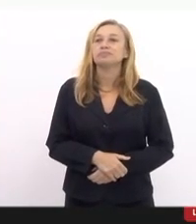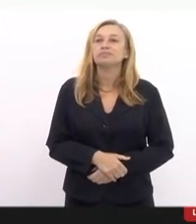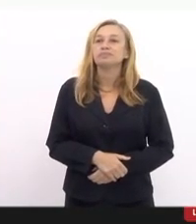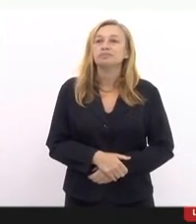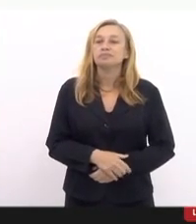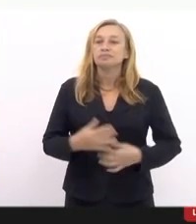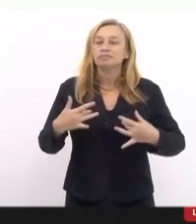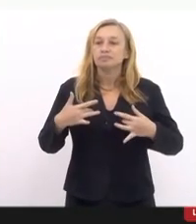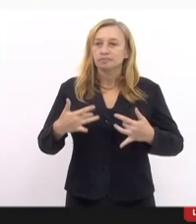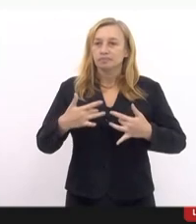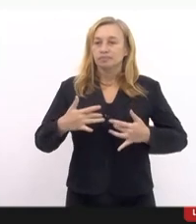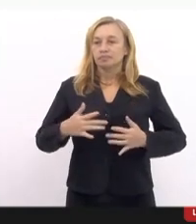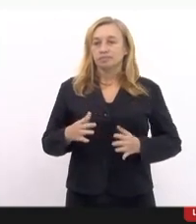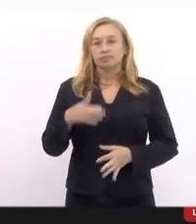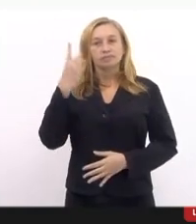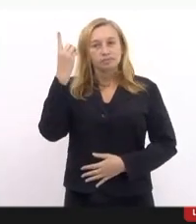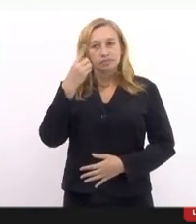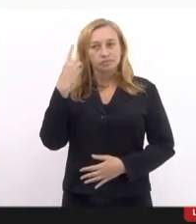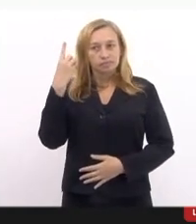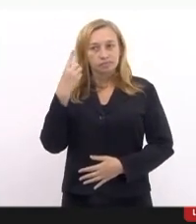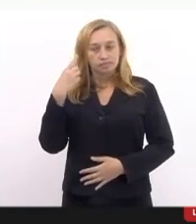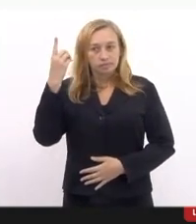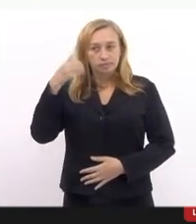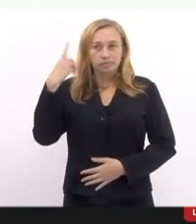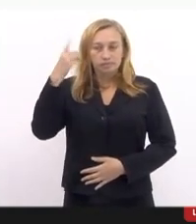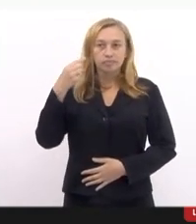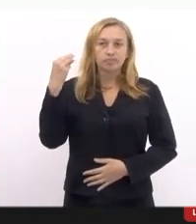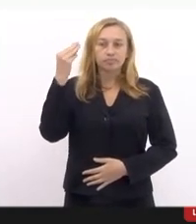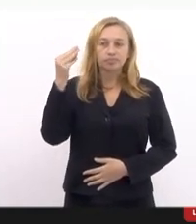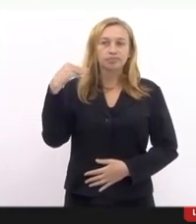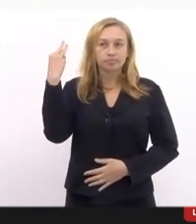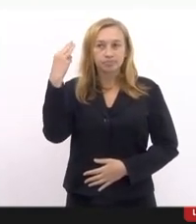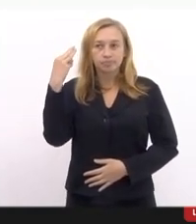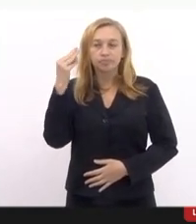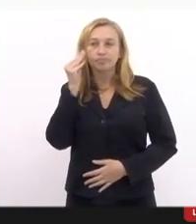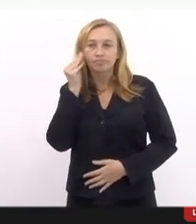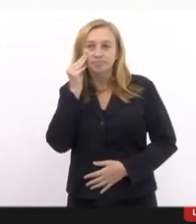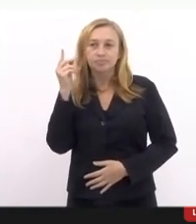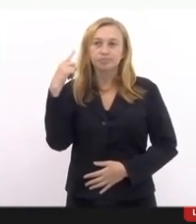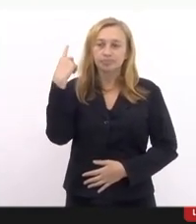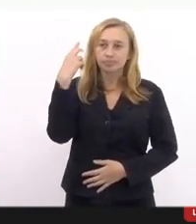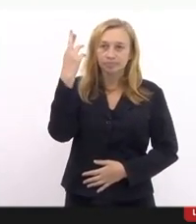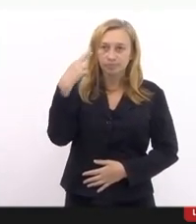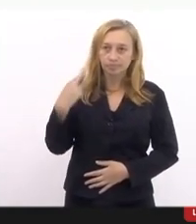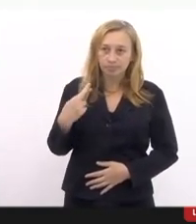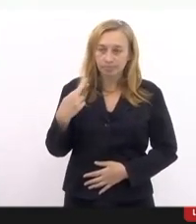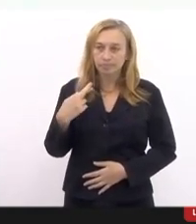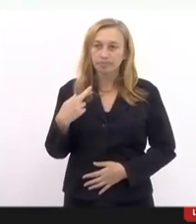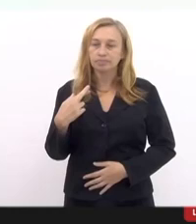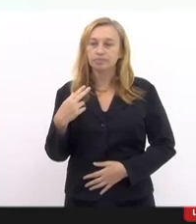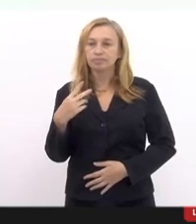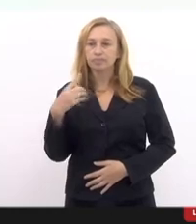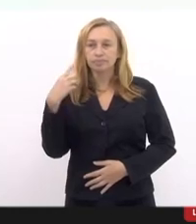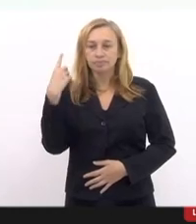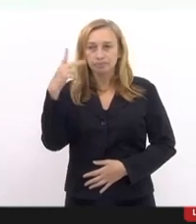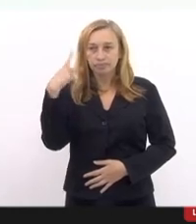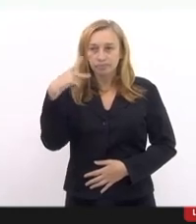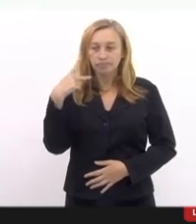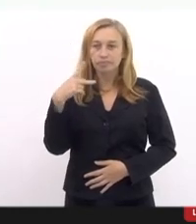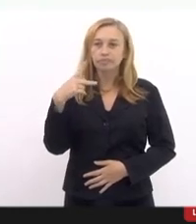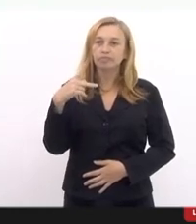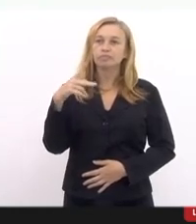Mando aqui minha saudação às deputadas Mônica, à deputada Renata, aos vereadores Romário,